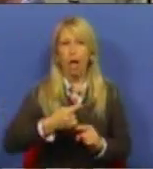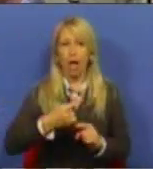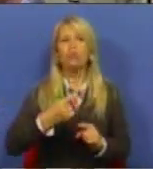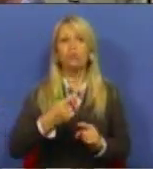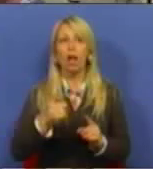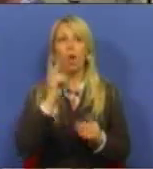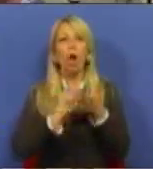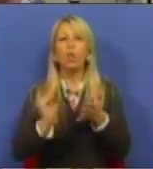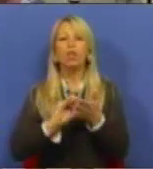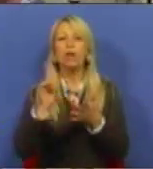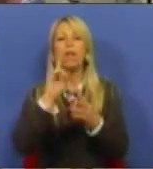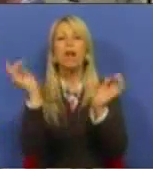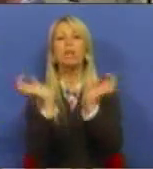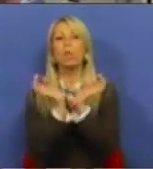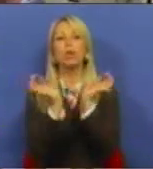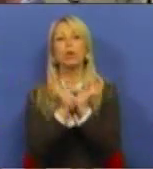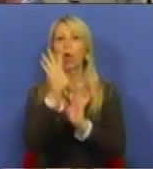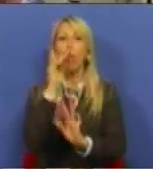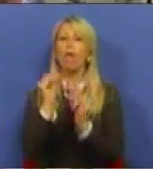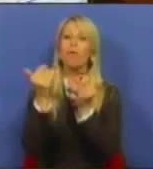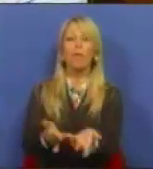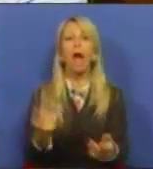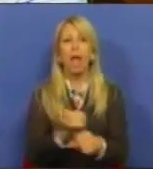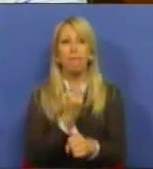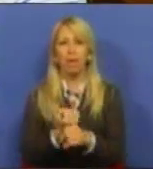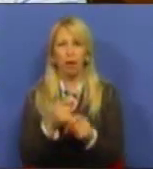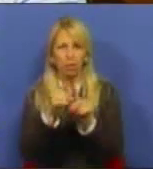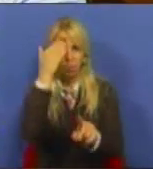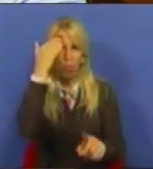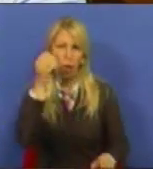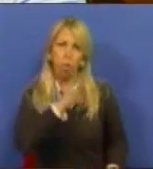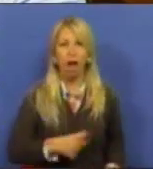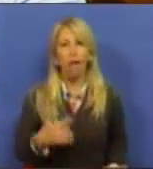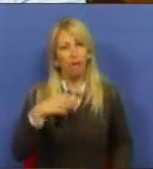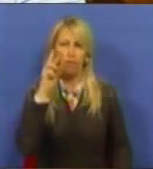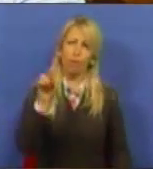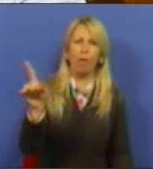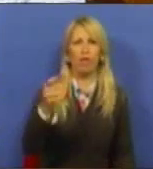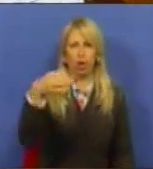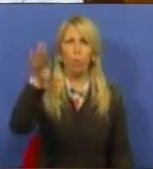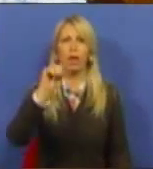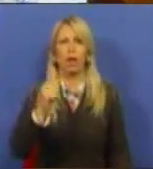Social no momento em que lhe oferecem emprego. Isto é imoralidade. E eu não vejo o Partido Socialista